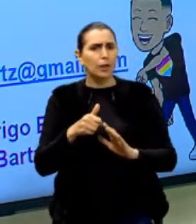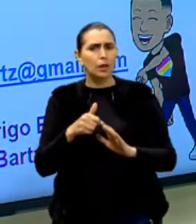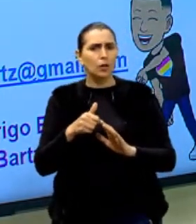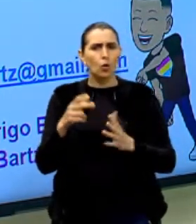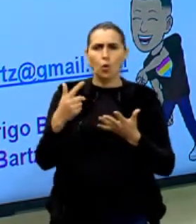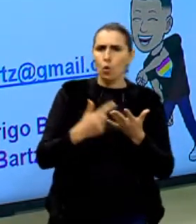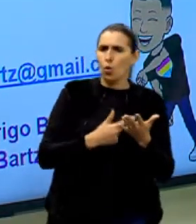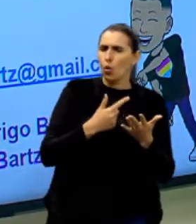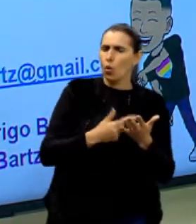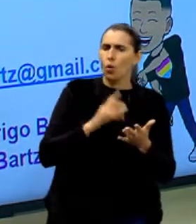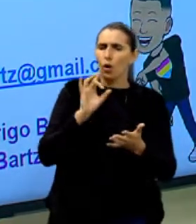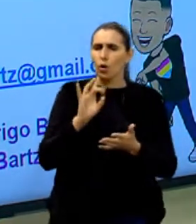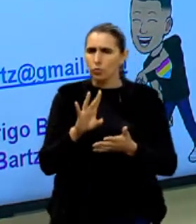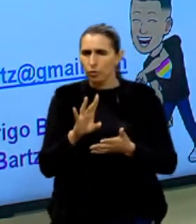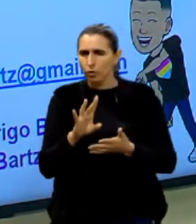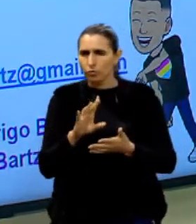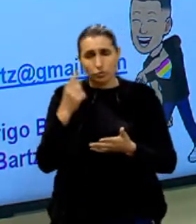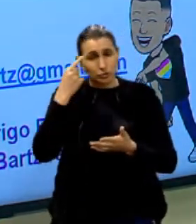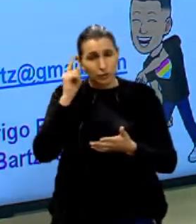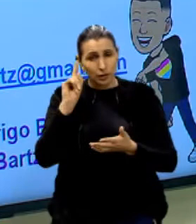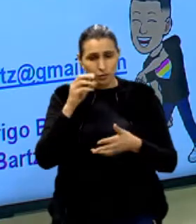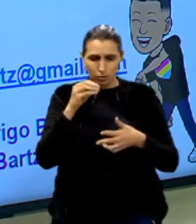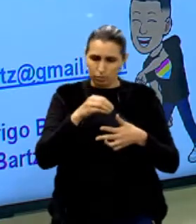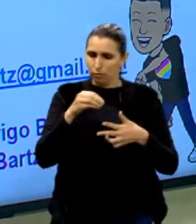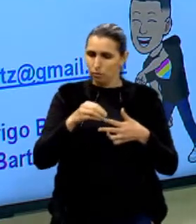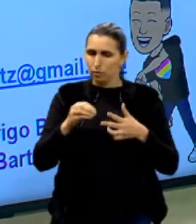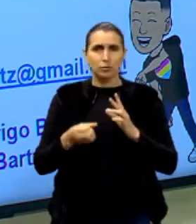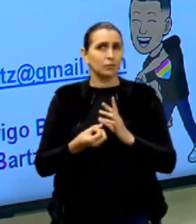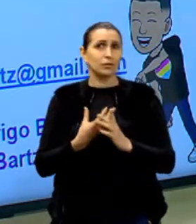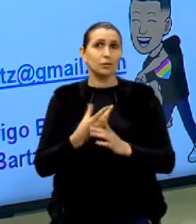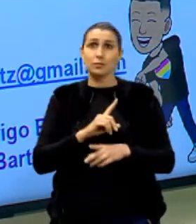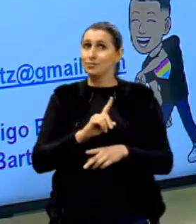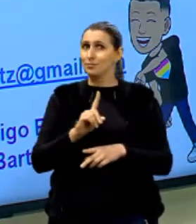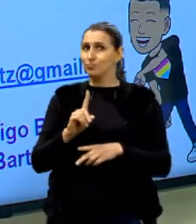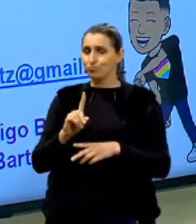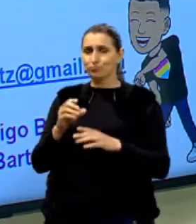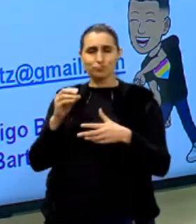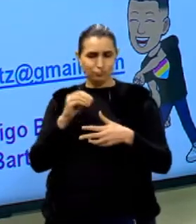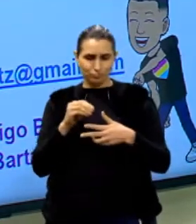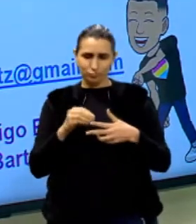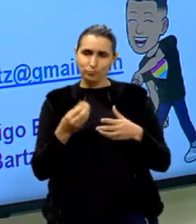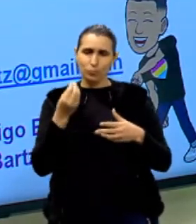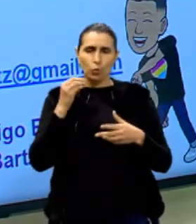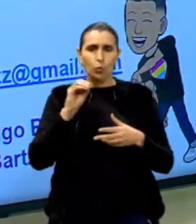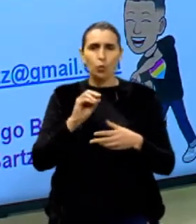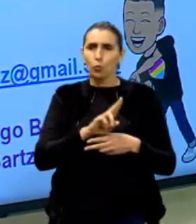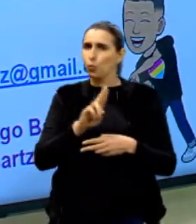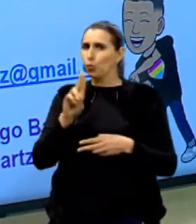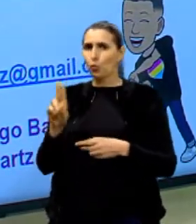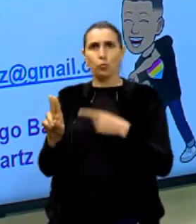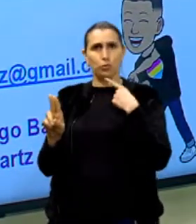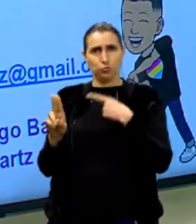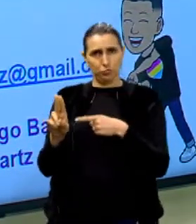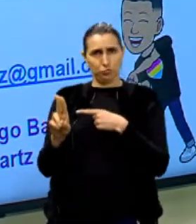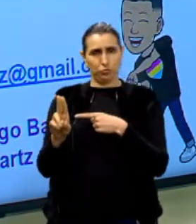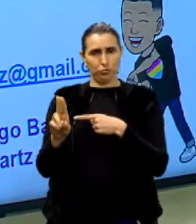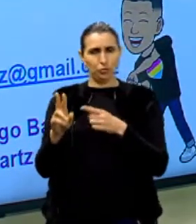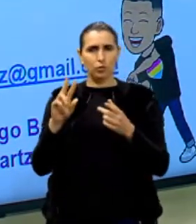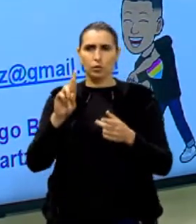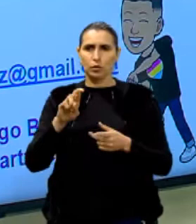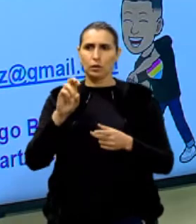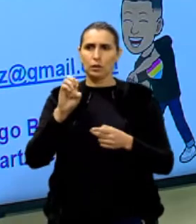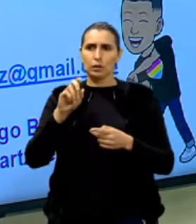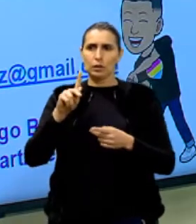Um livro só de repertórios. Parece que o Enem criou. Não. O Enem, ele só colocou um nome para isso. O que seria o